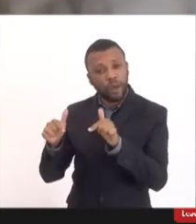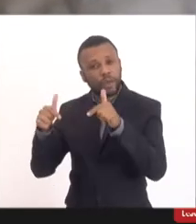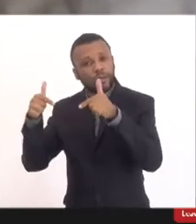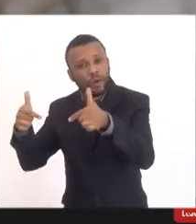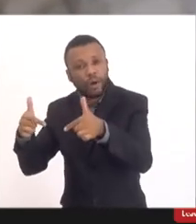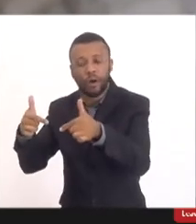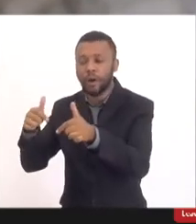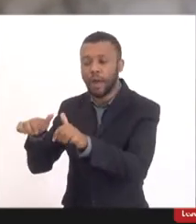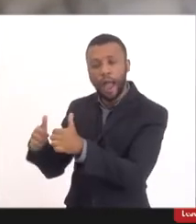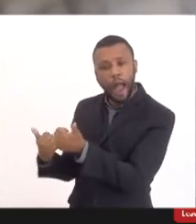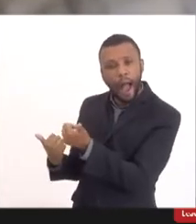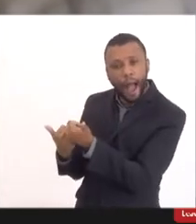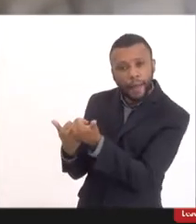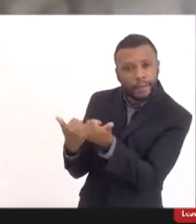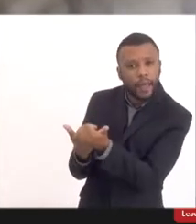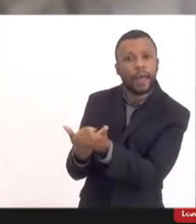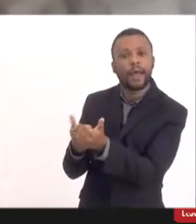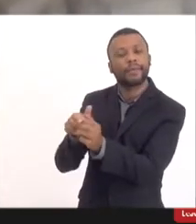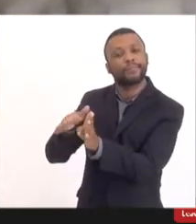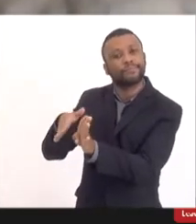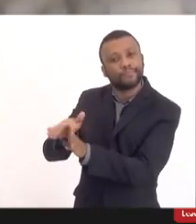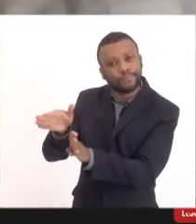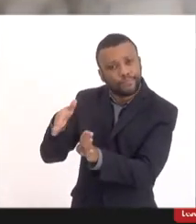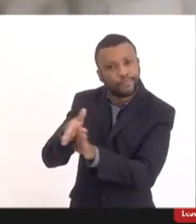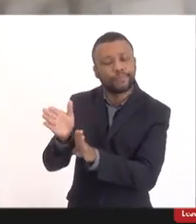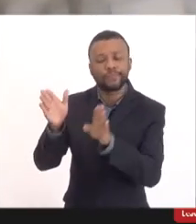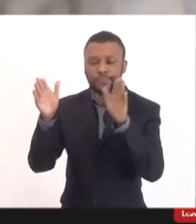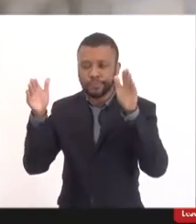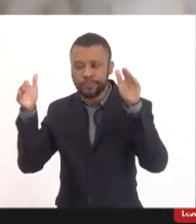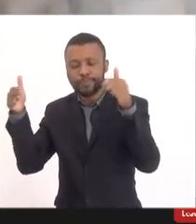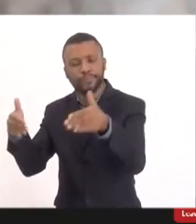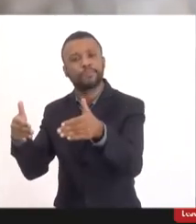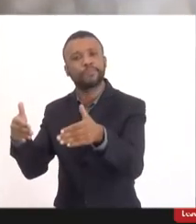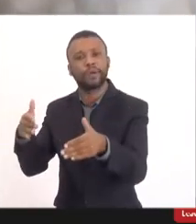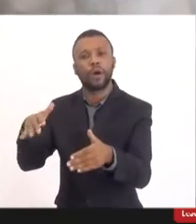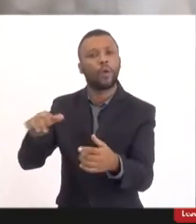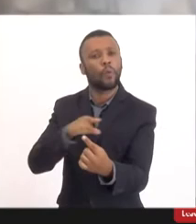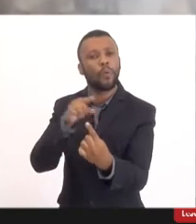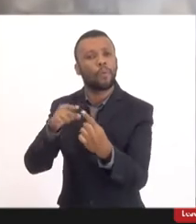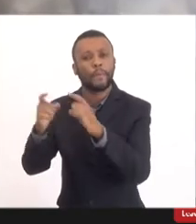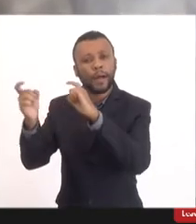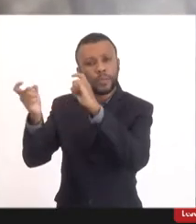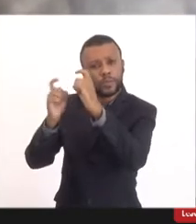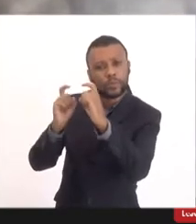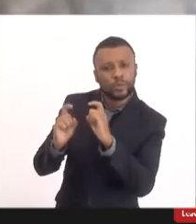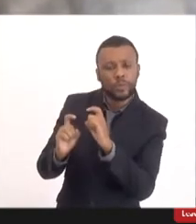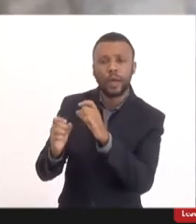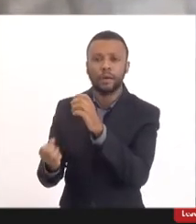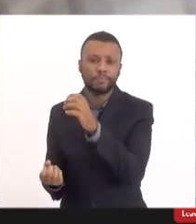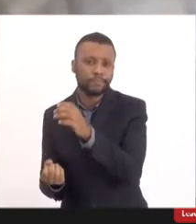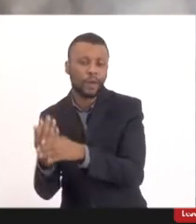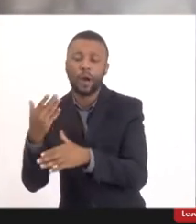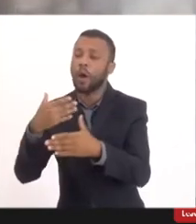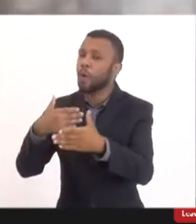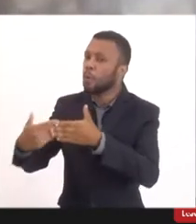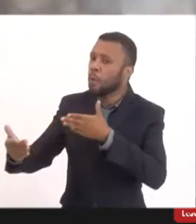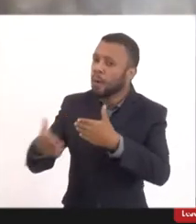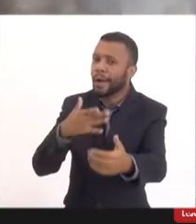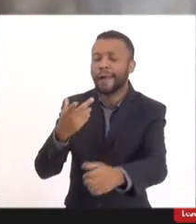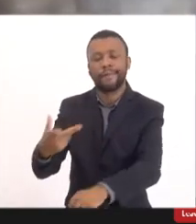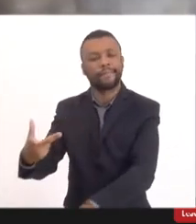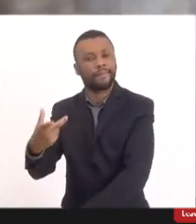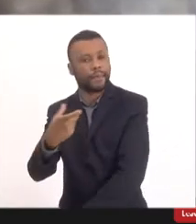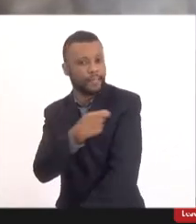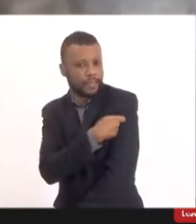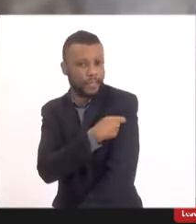assistência, de assessoramento ao PNI, exatamente para discutir a implantação de qualquer que seja a vacina, para ela